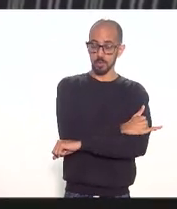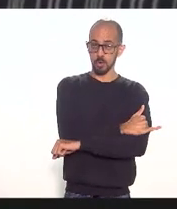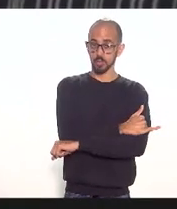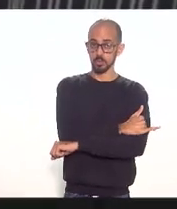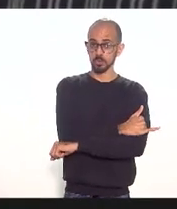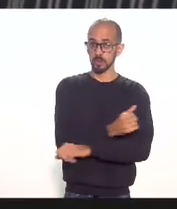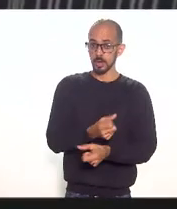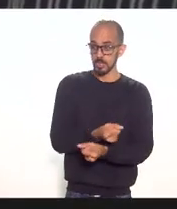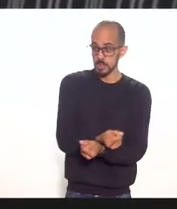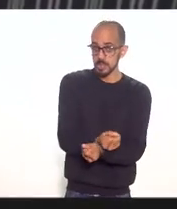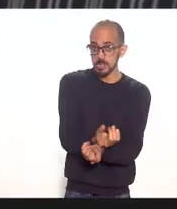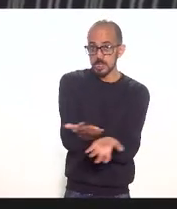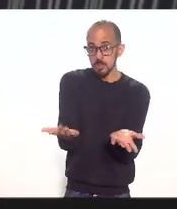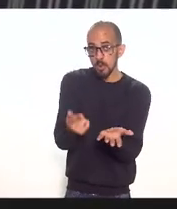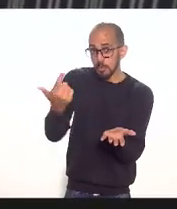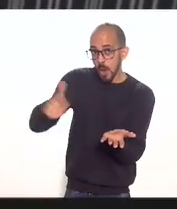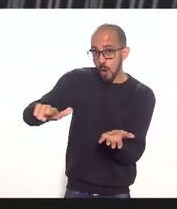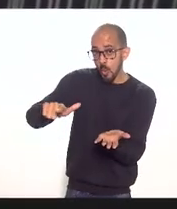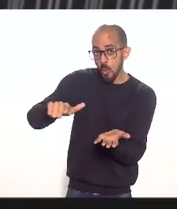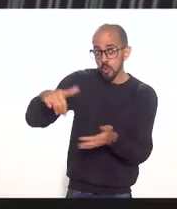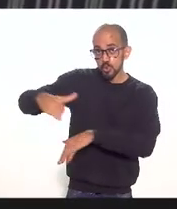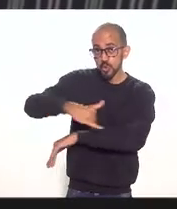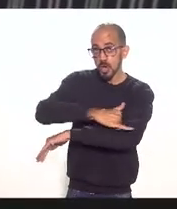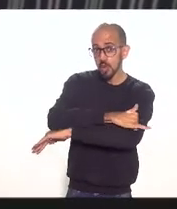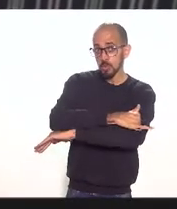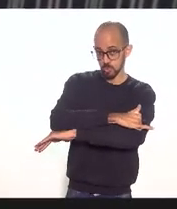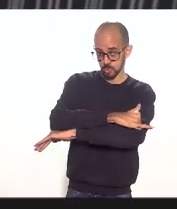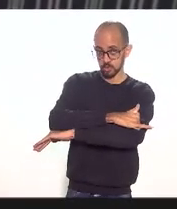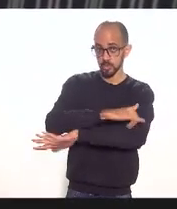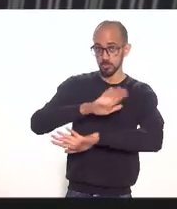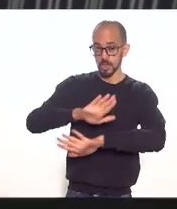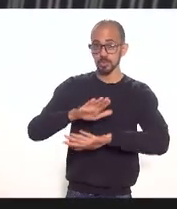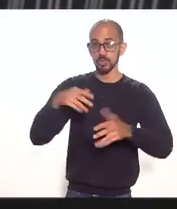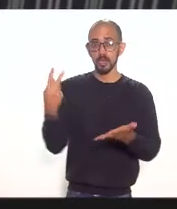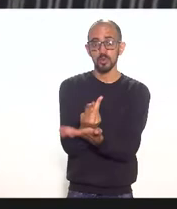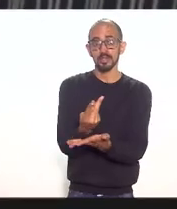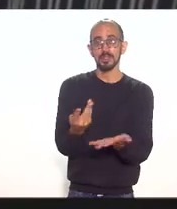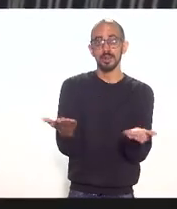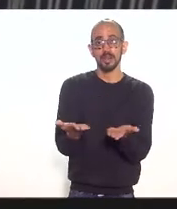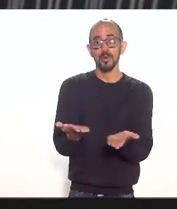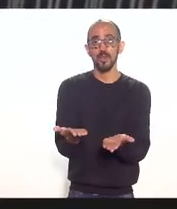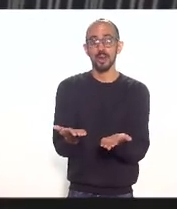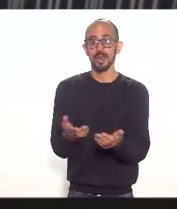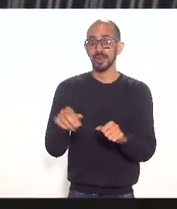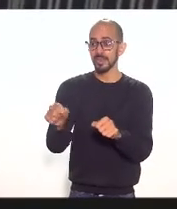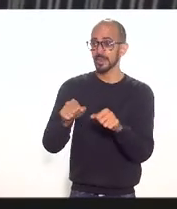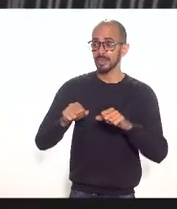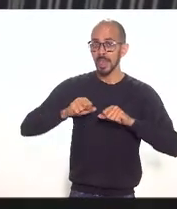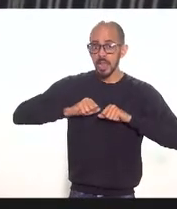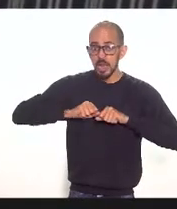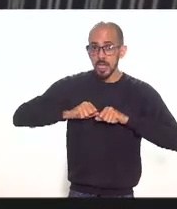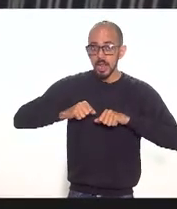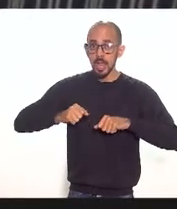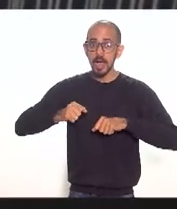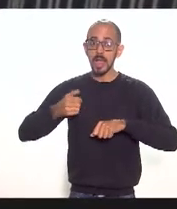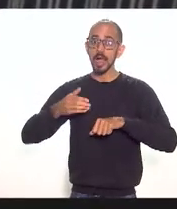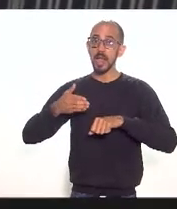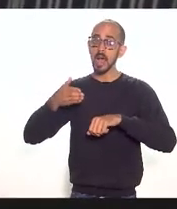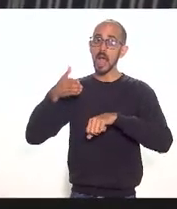feeder de outros aeroportos e o que está acontecendo nesse momento é que esse aeroporto está alimentando Guarulhos